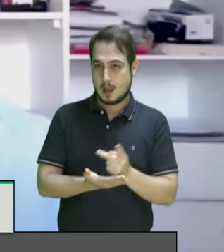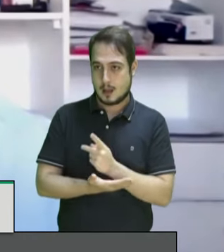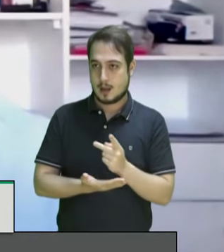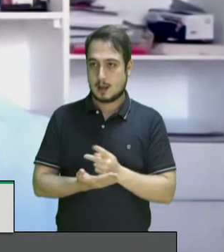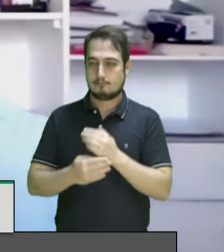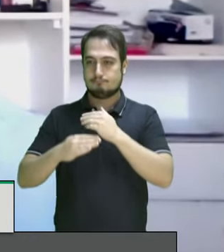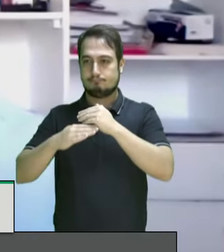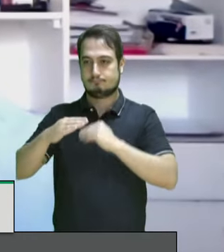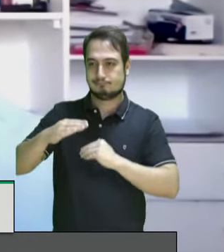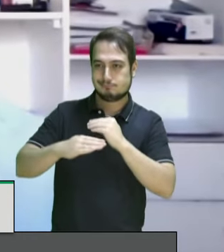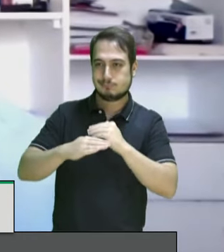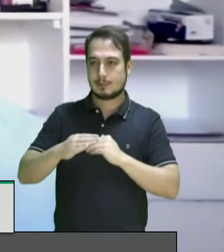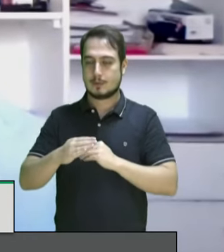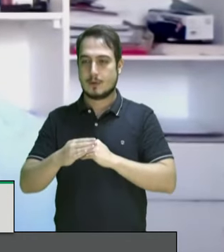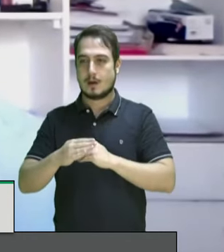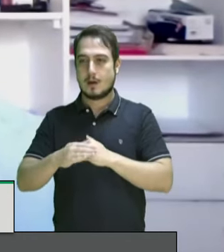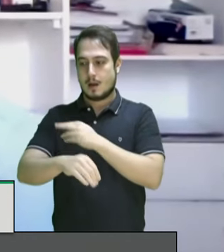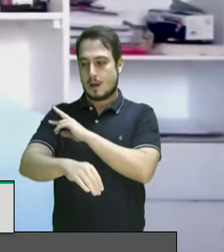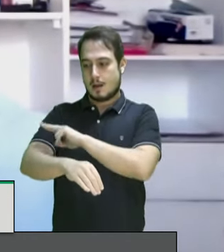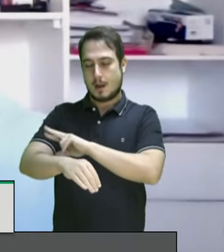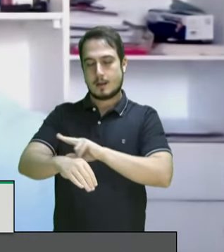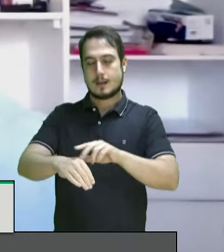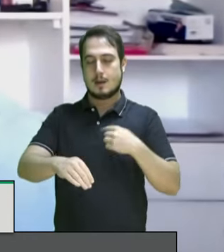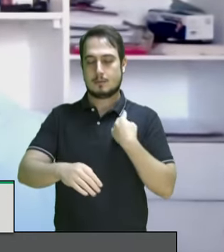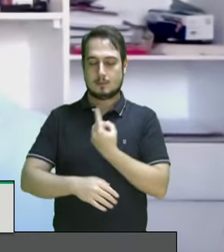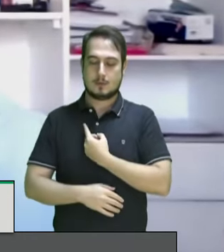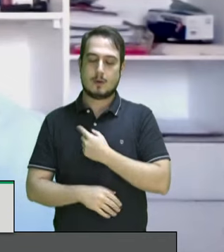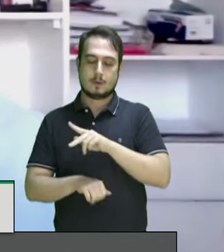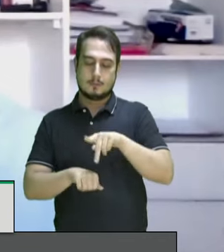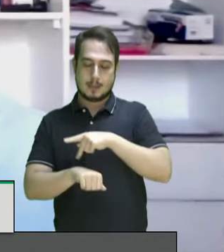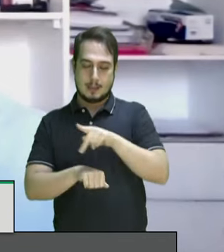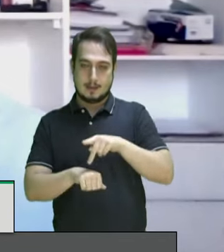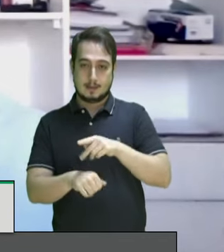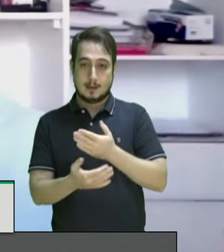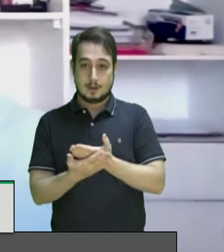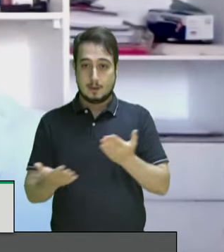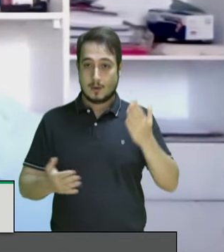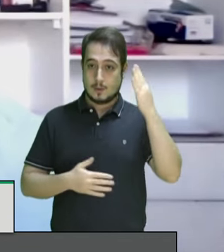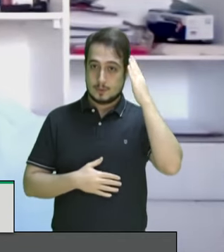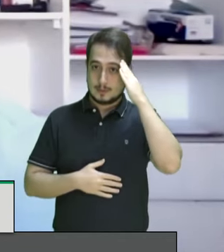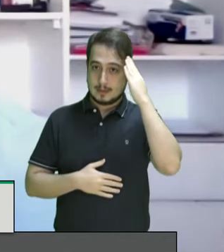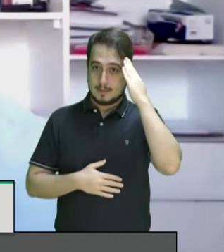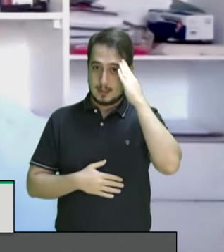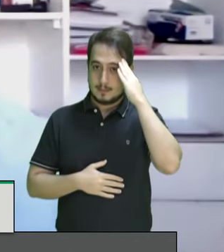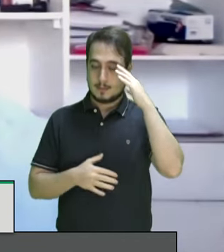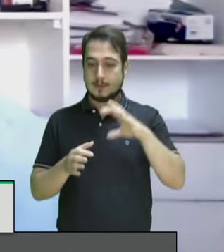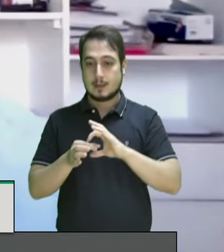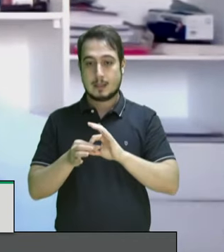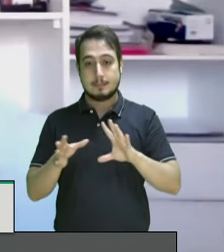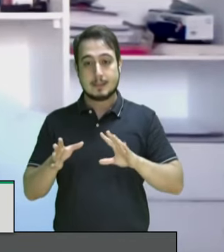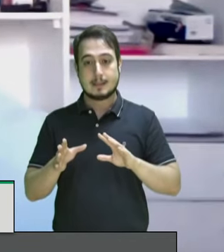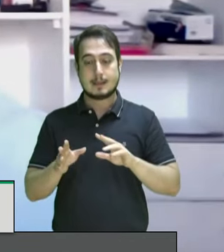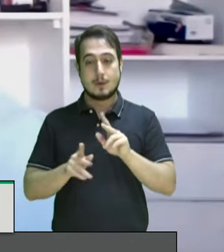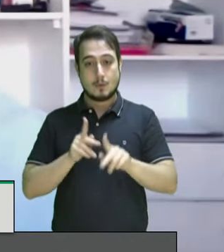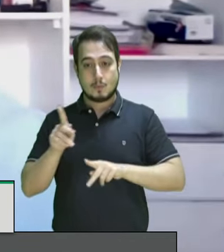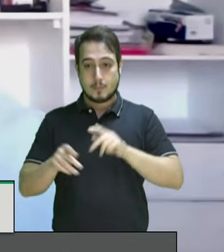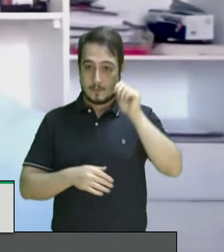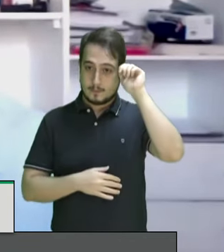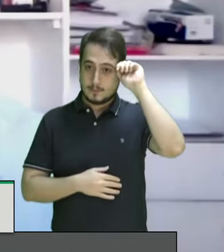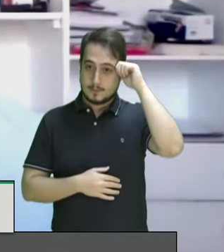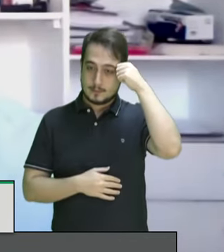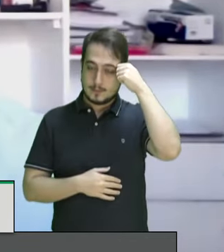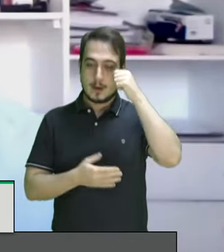desigualdades raciais em nosso país. sabemos que a libertação do povo negro foi